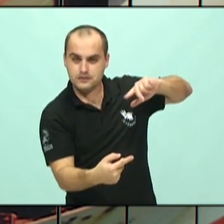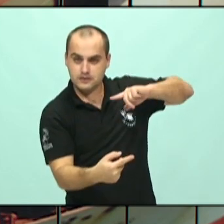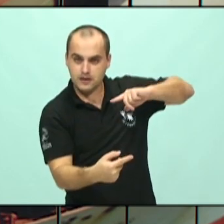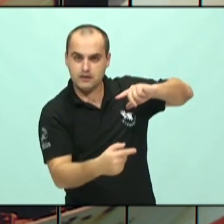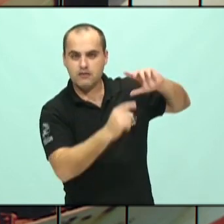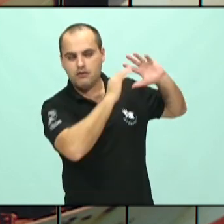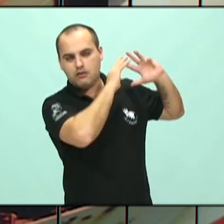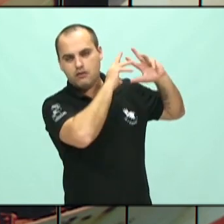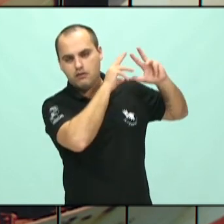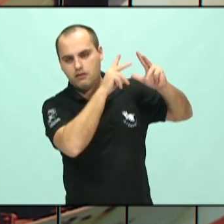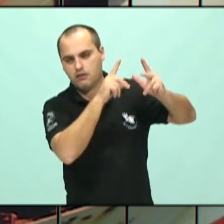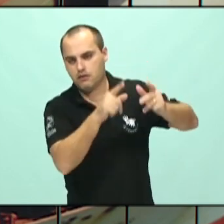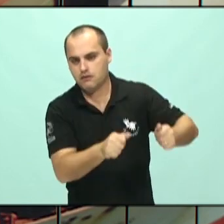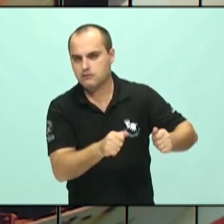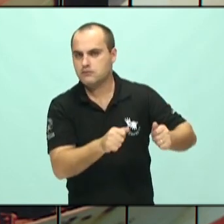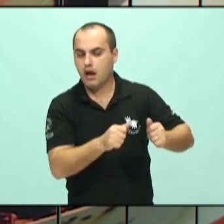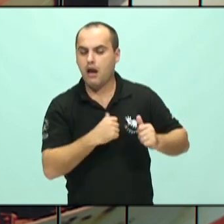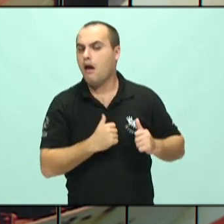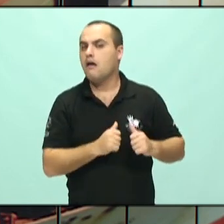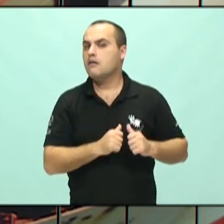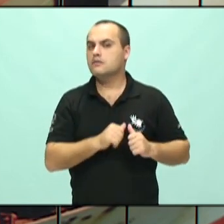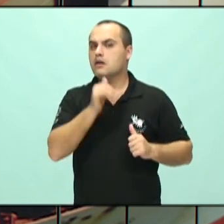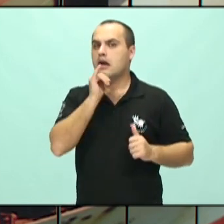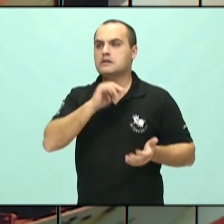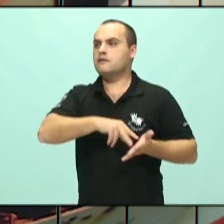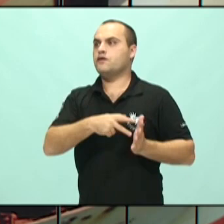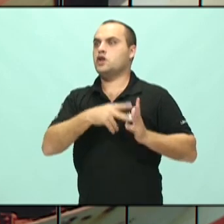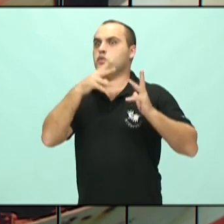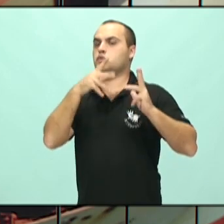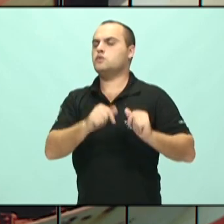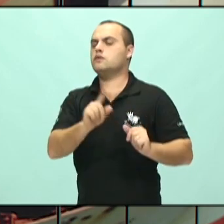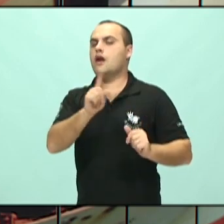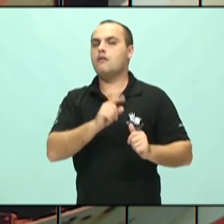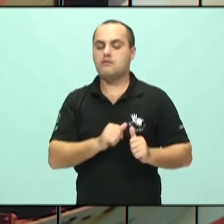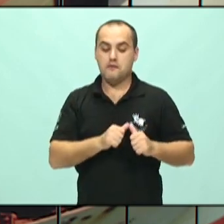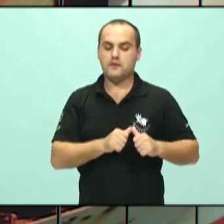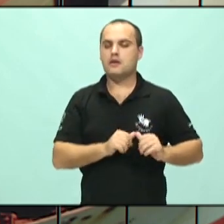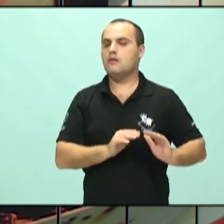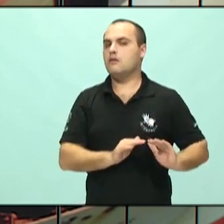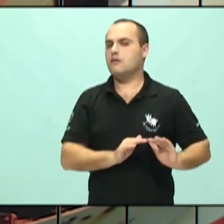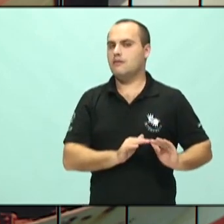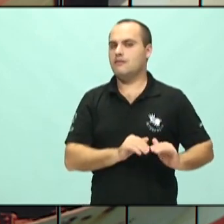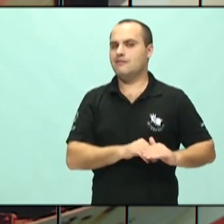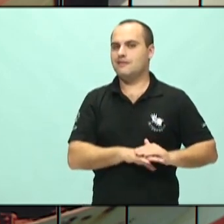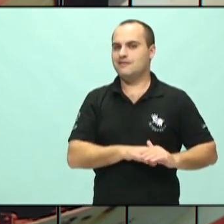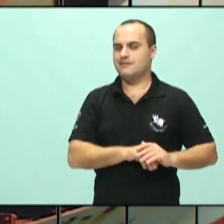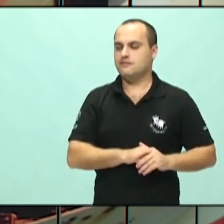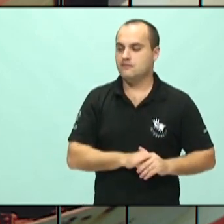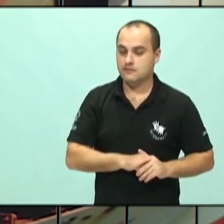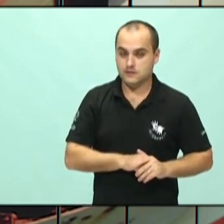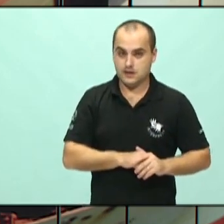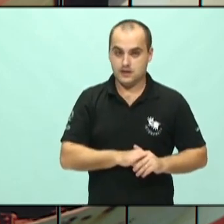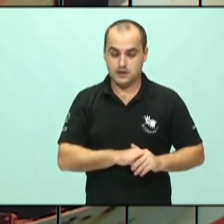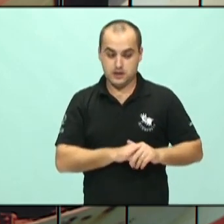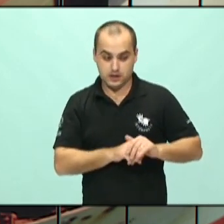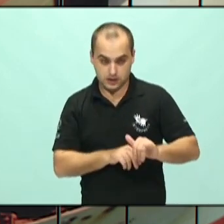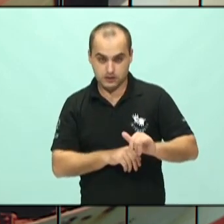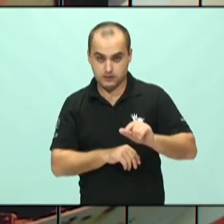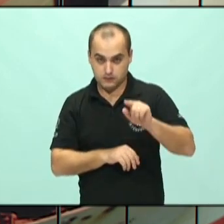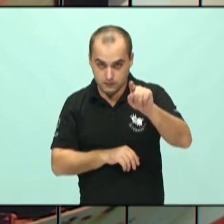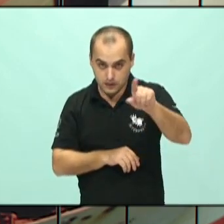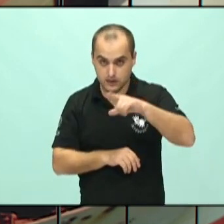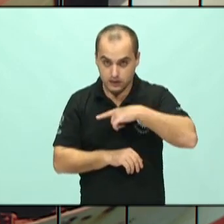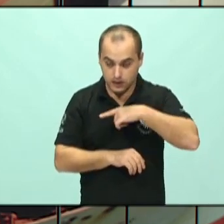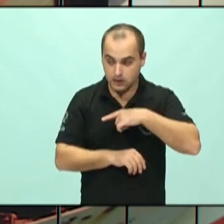estão ali para se manifestar, mas podem se manifestar. E se você tem um gene desse, eu tenho outro gene desse, e a gente